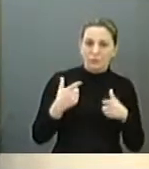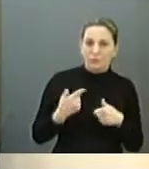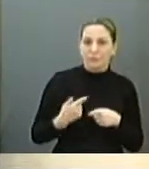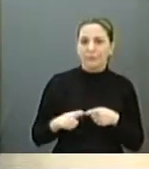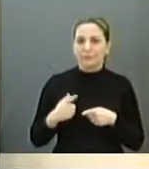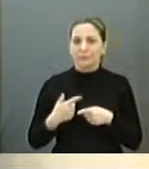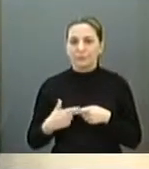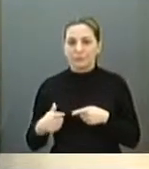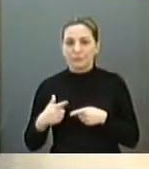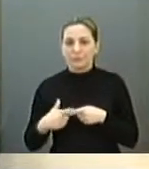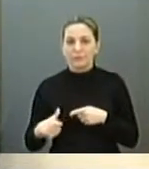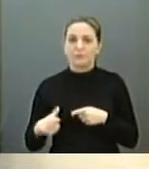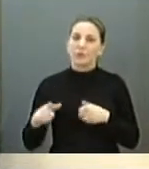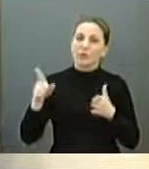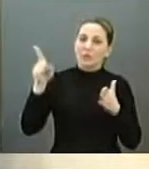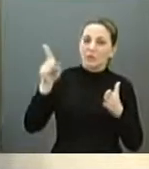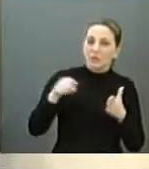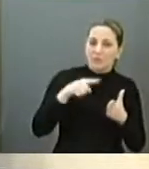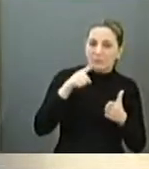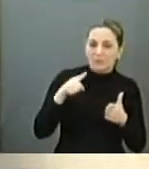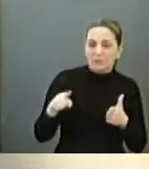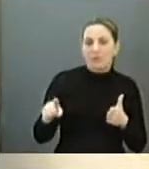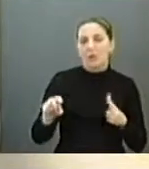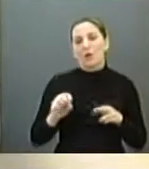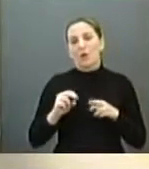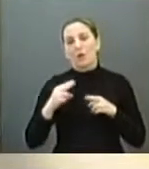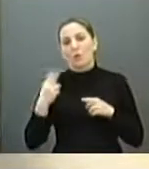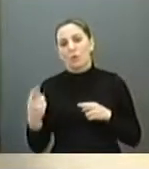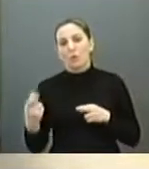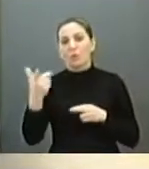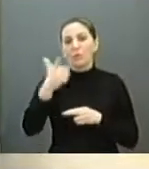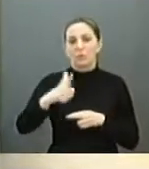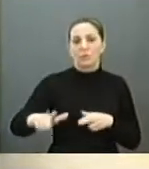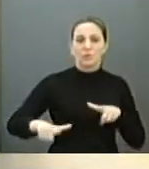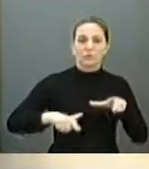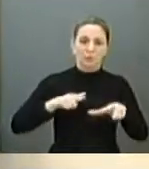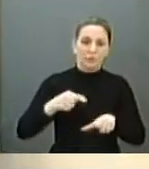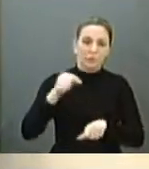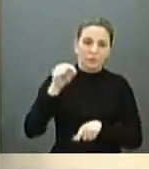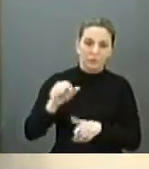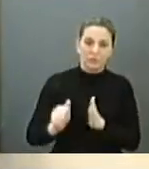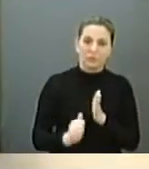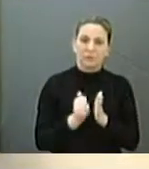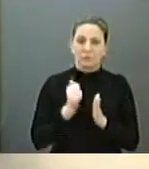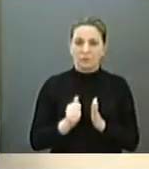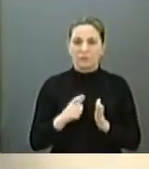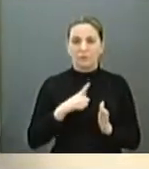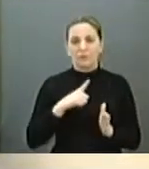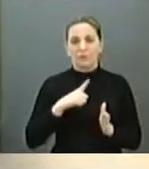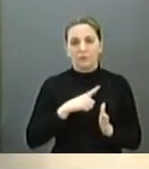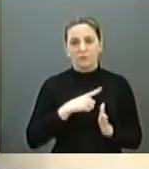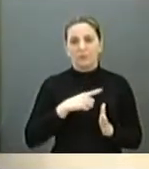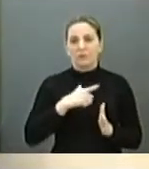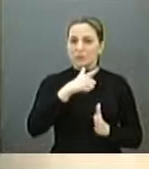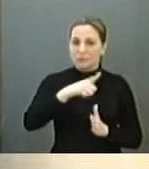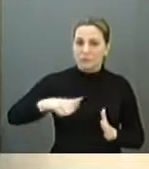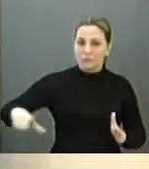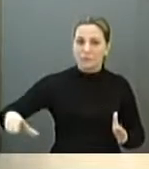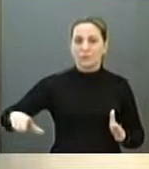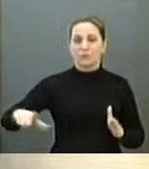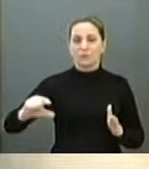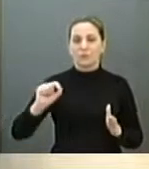e à descontinuidade de alguns serviços na cidade de Araraquara, principalmente mantenha aqueles